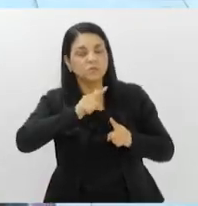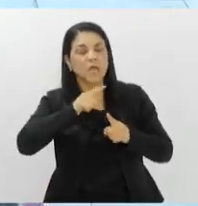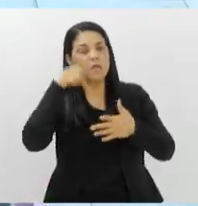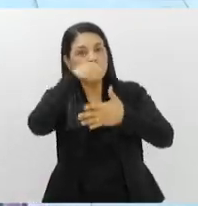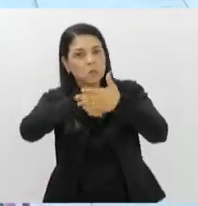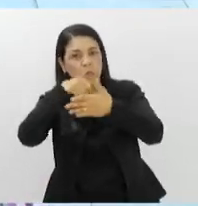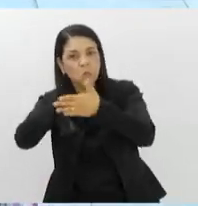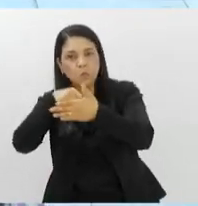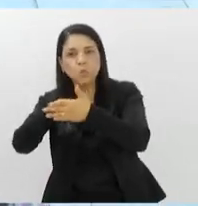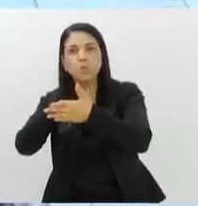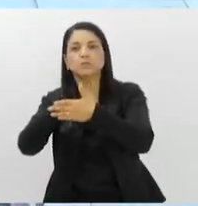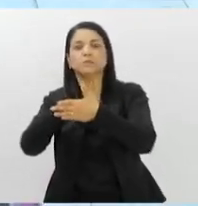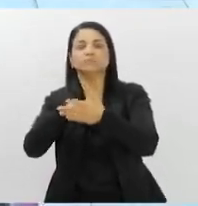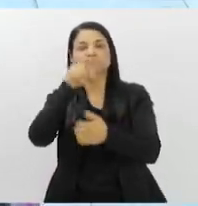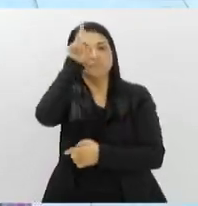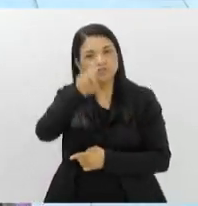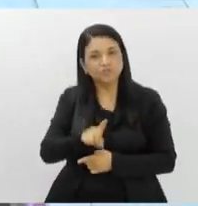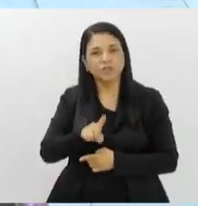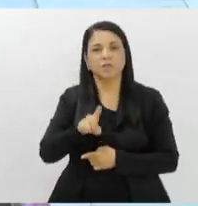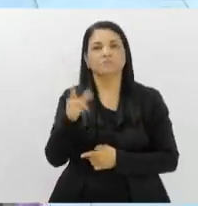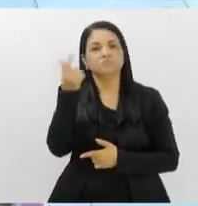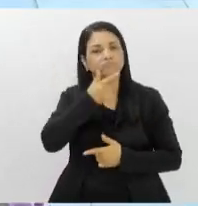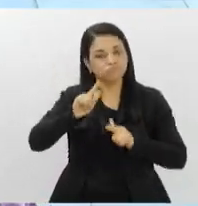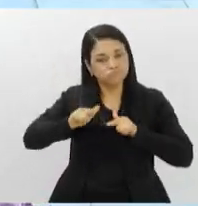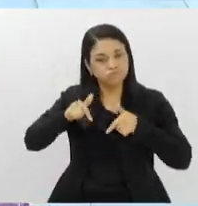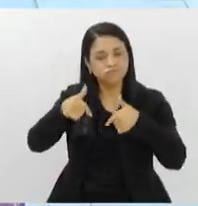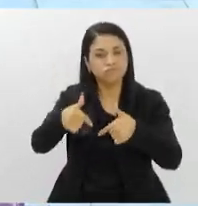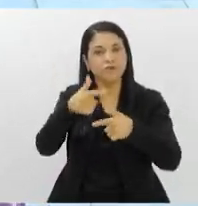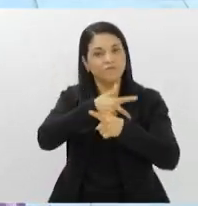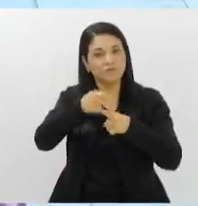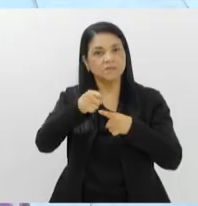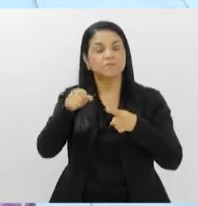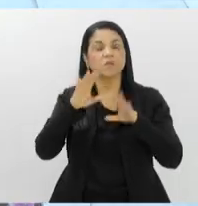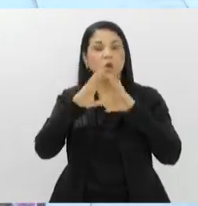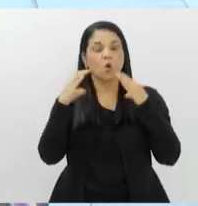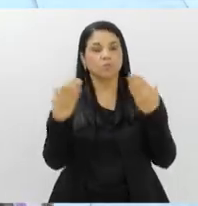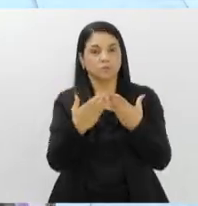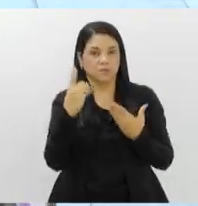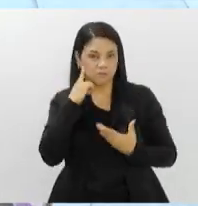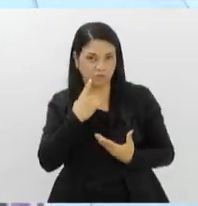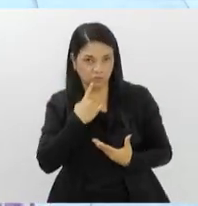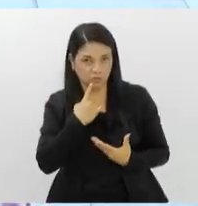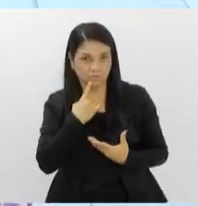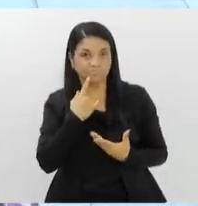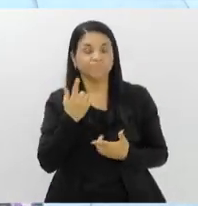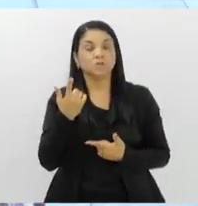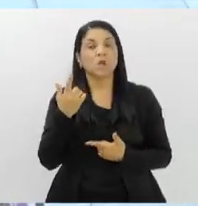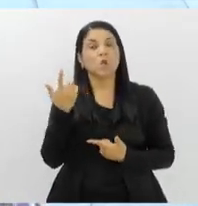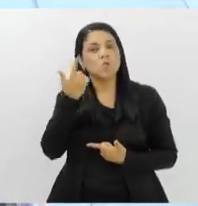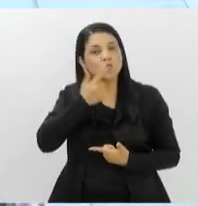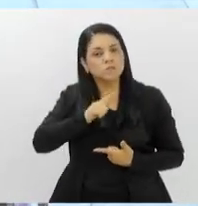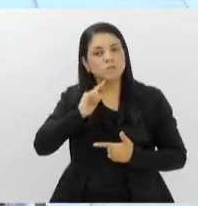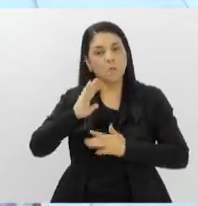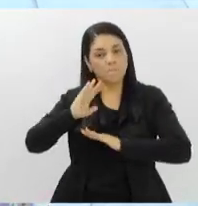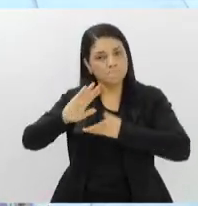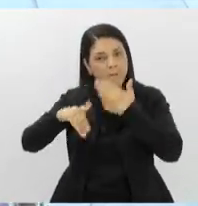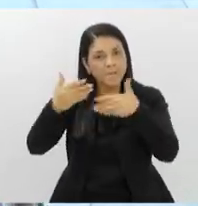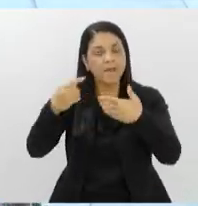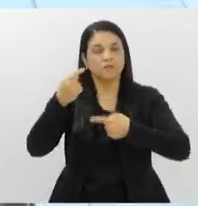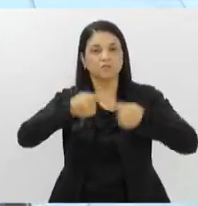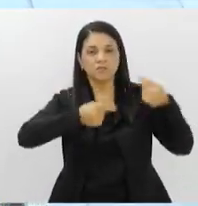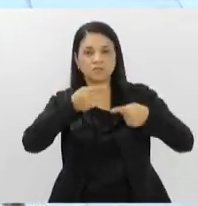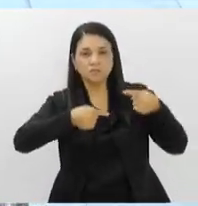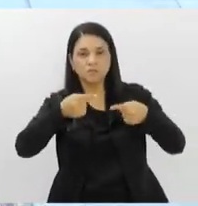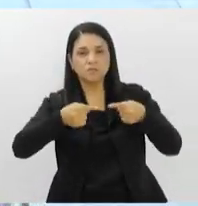luta que a gente consegue, os nossos direitos. E, no caso, os direitos do surdo e da comunidade. Com isso, a gente conseguiu avançar a discussão